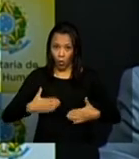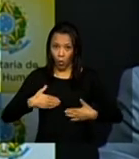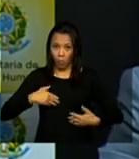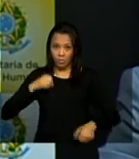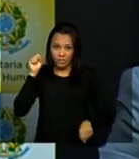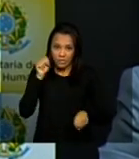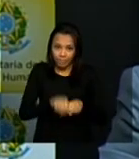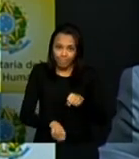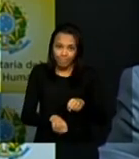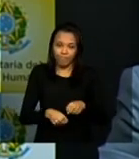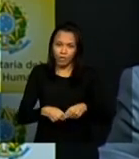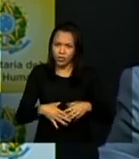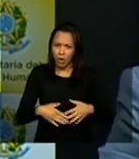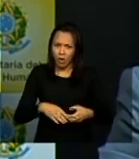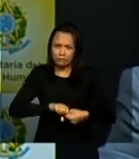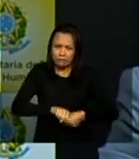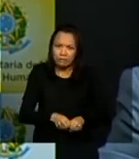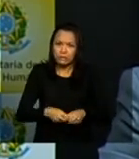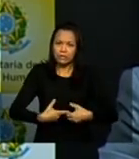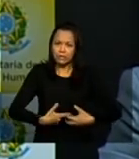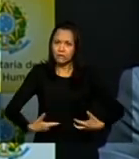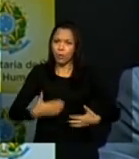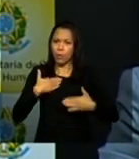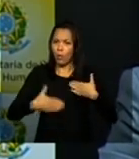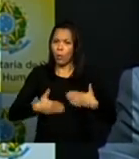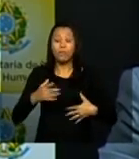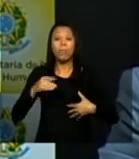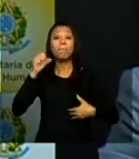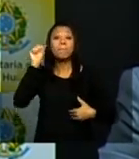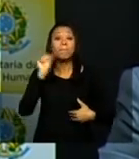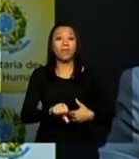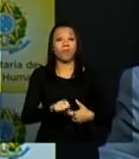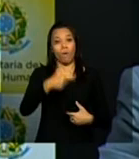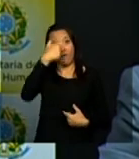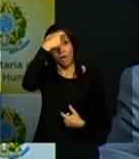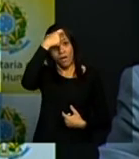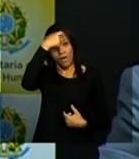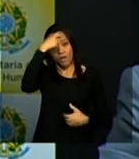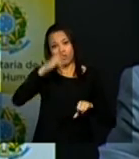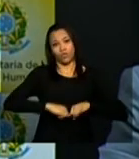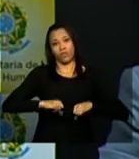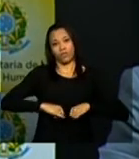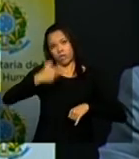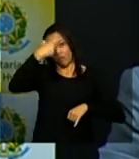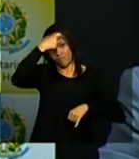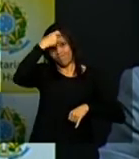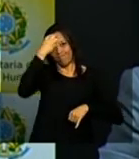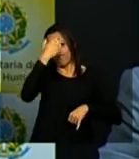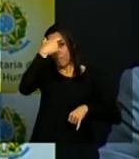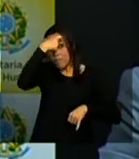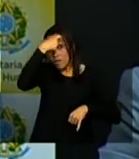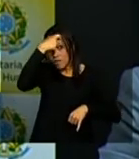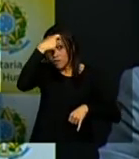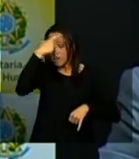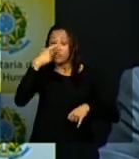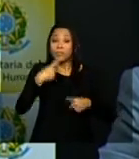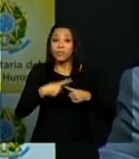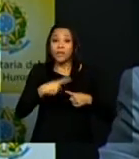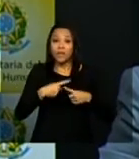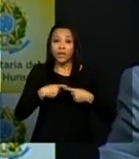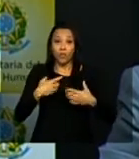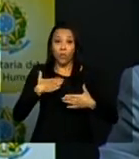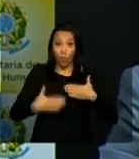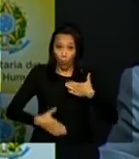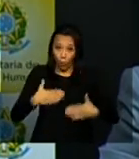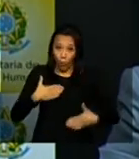a tortura psíquica talvez seja a pior porque é aquela que a gente carrega porque a dor física a gente